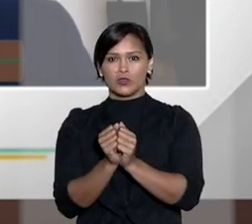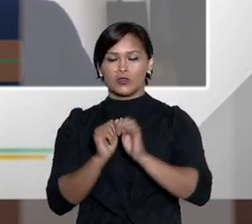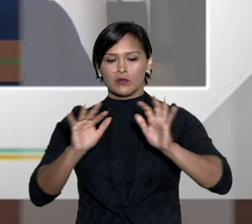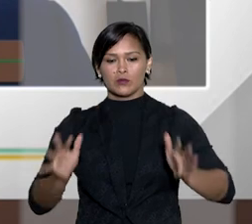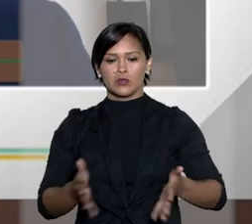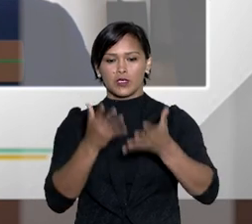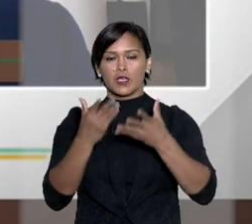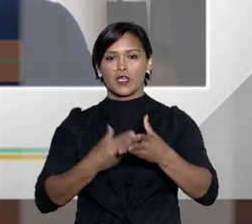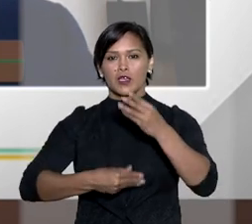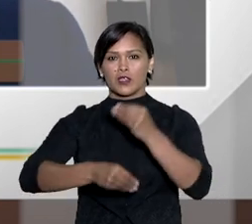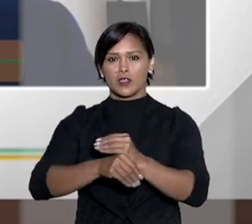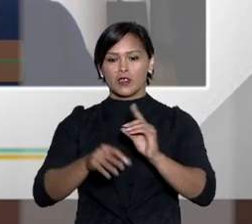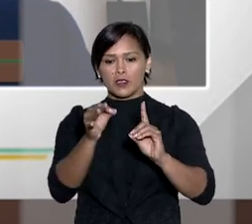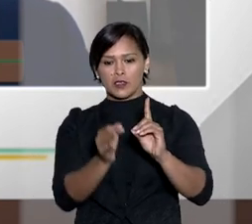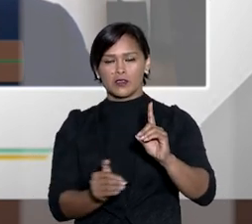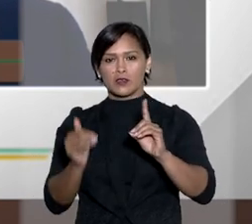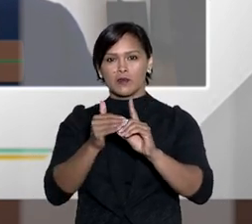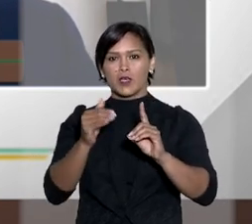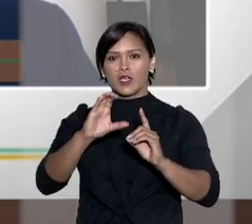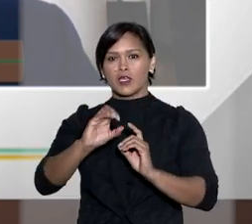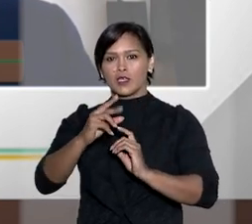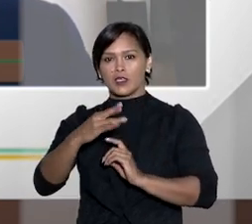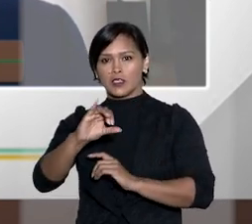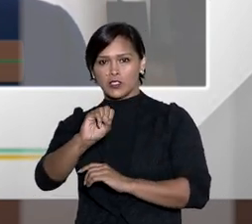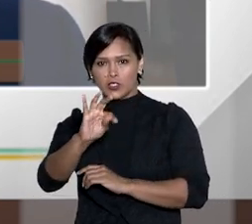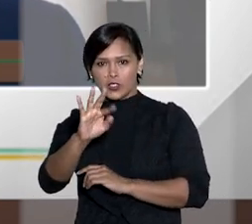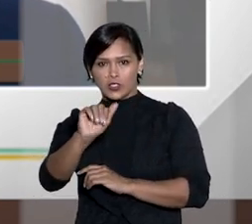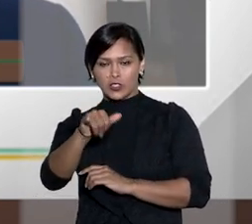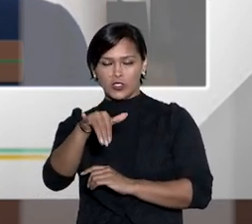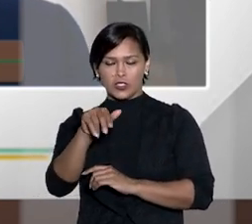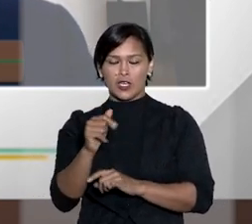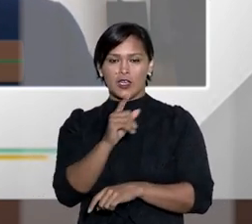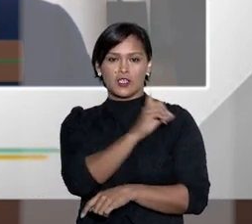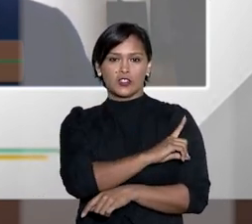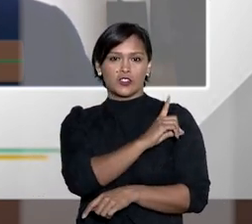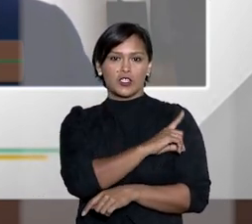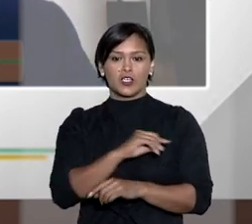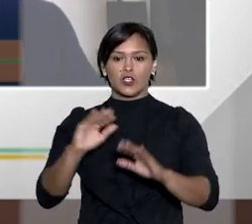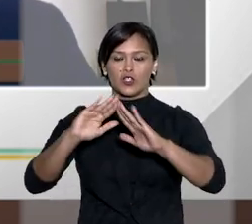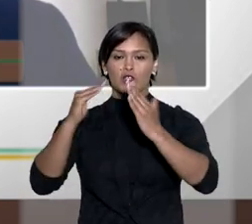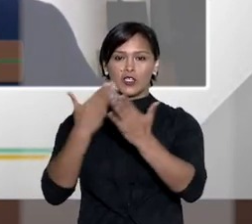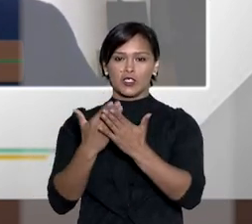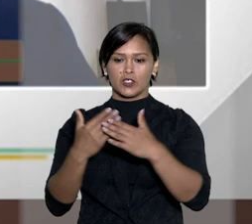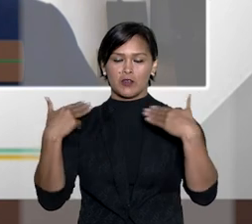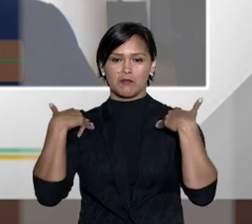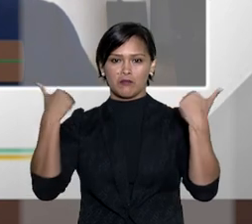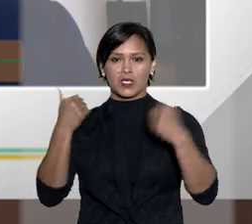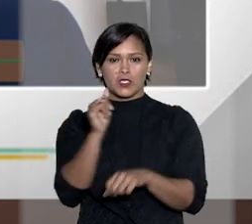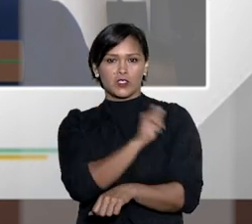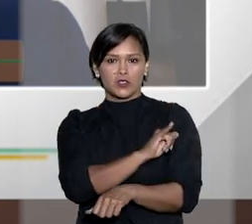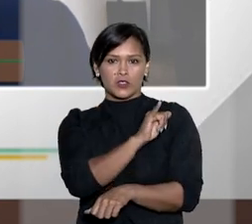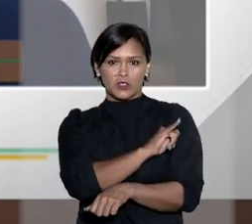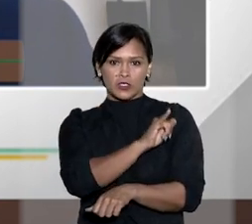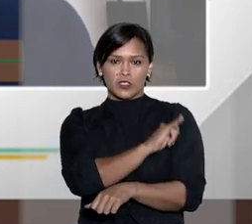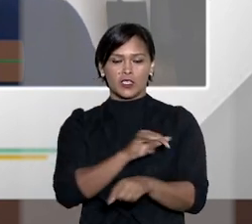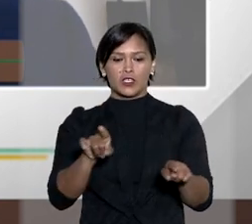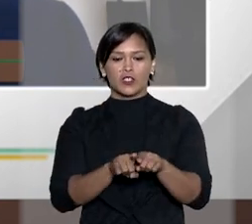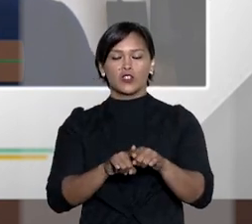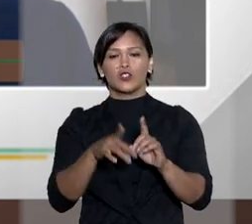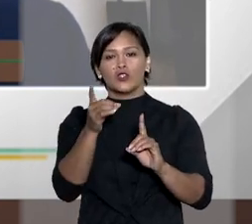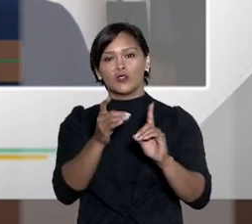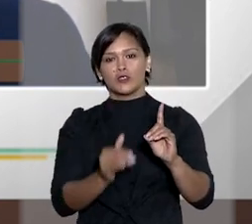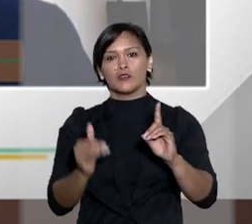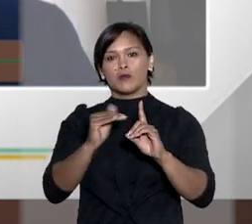de Justiça com a empenho e colaboração da desembargadora Cristina Gaula que é diretora da escola